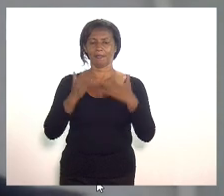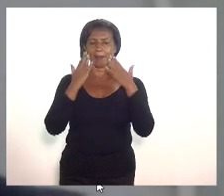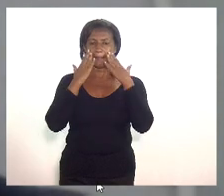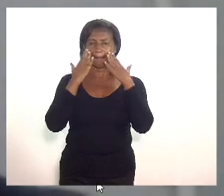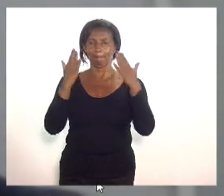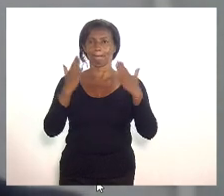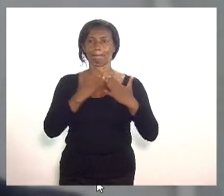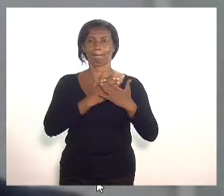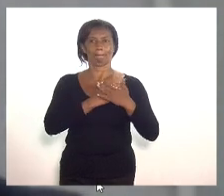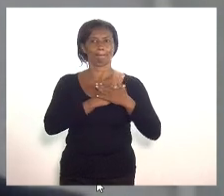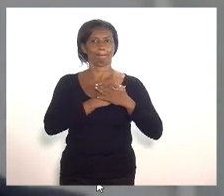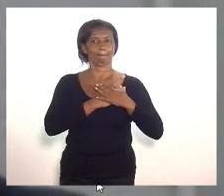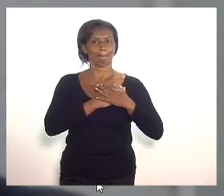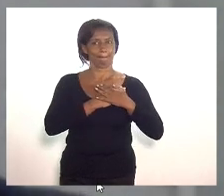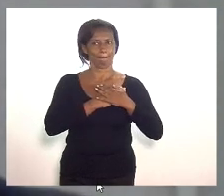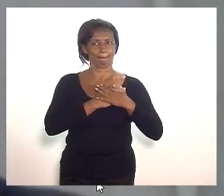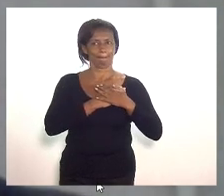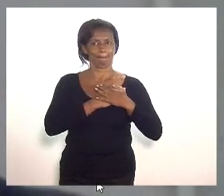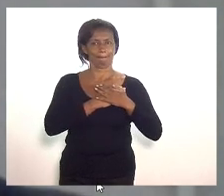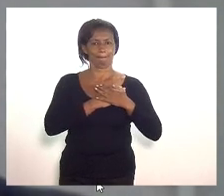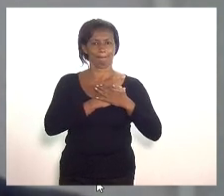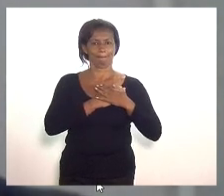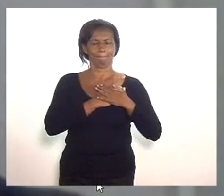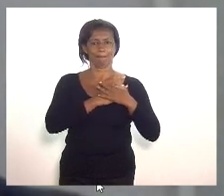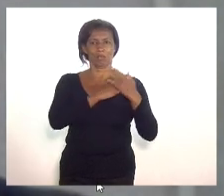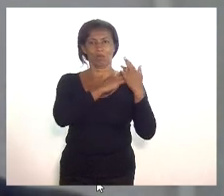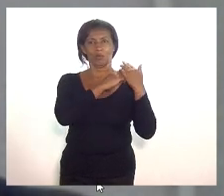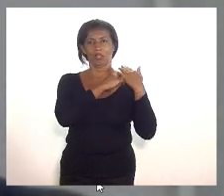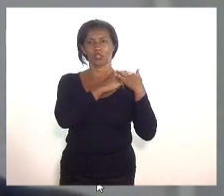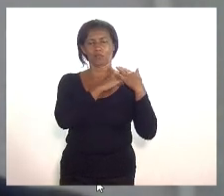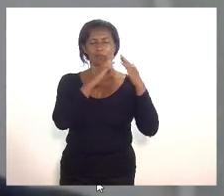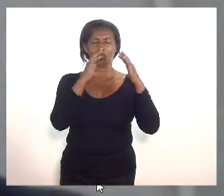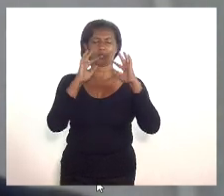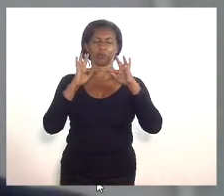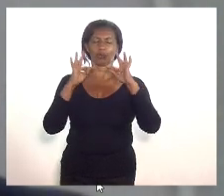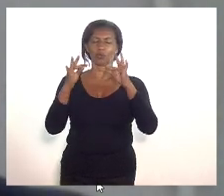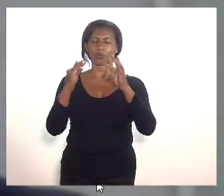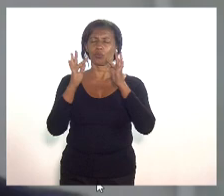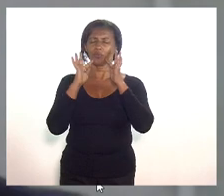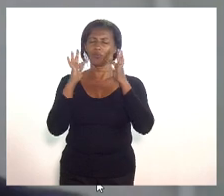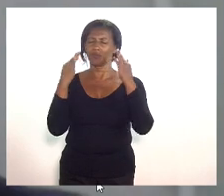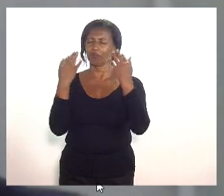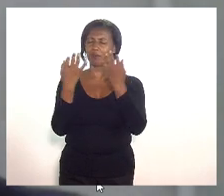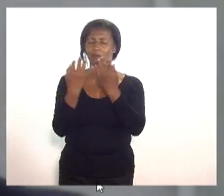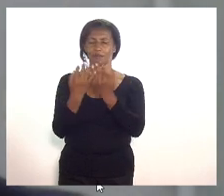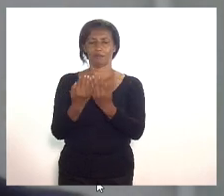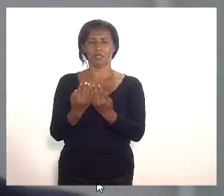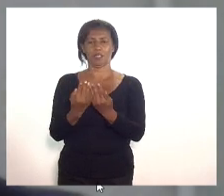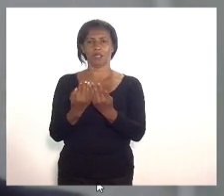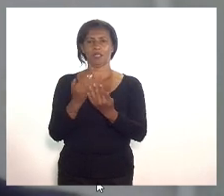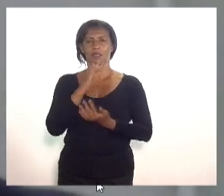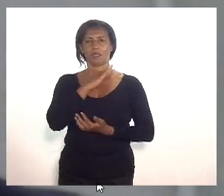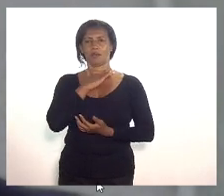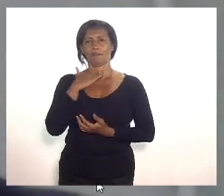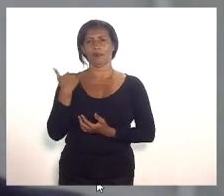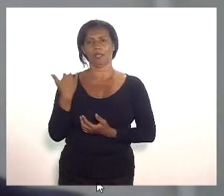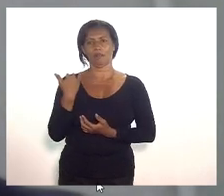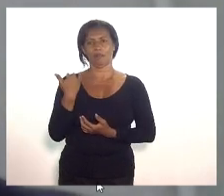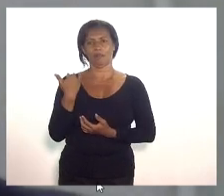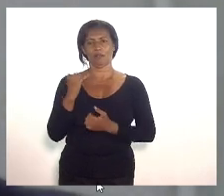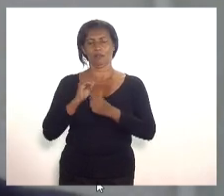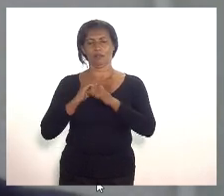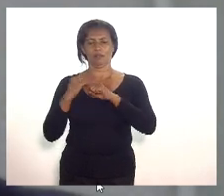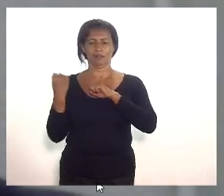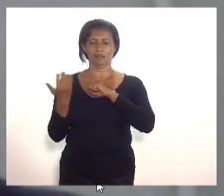solidariedade a todas os familiares das vítimas da covid em